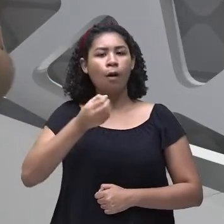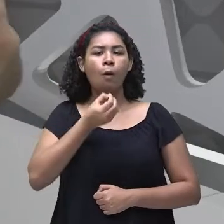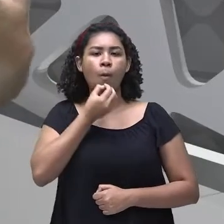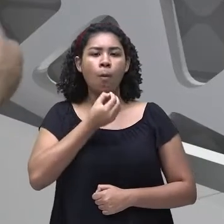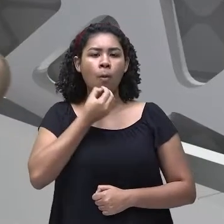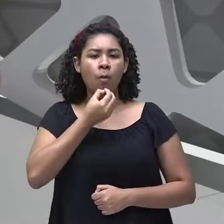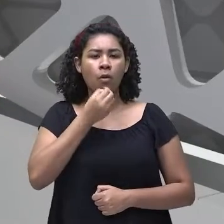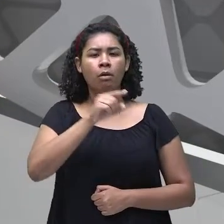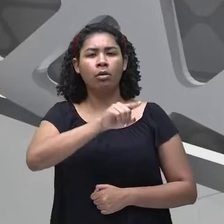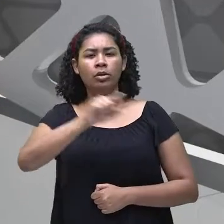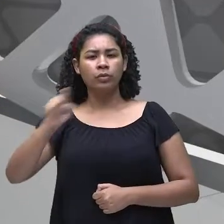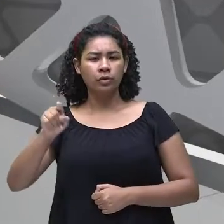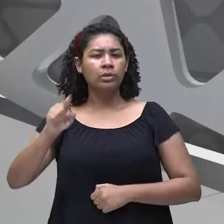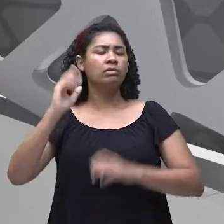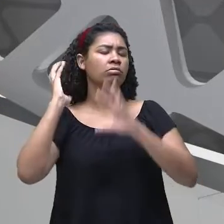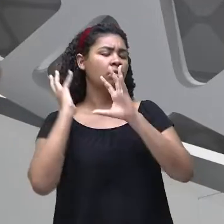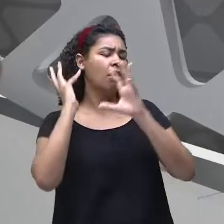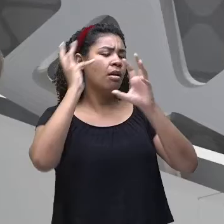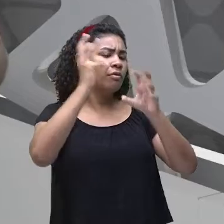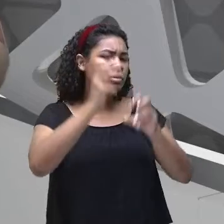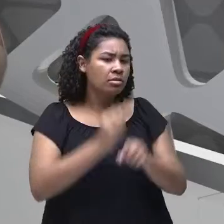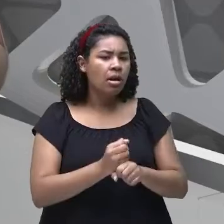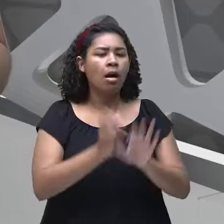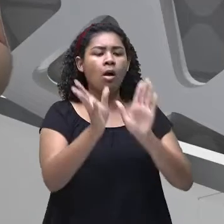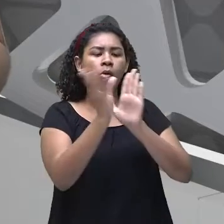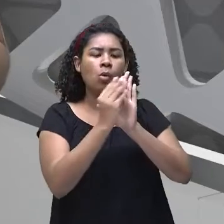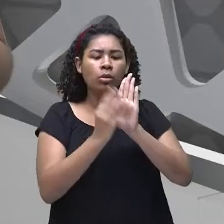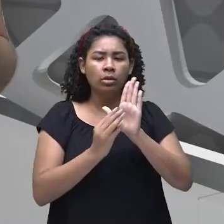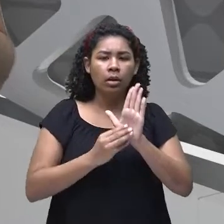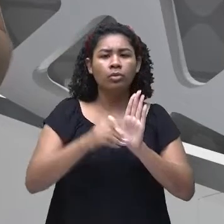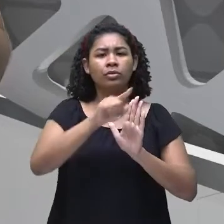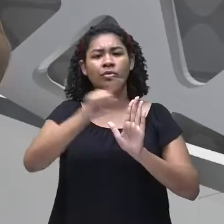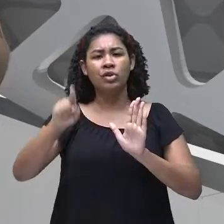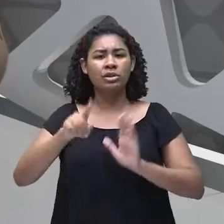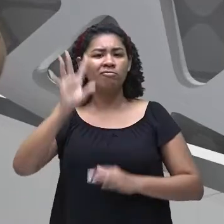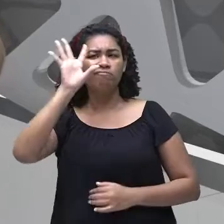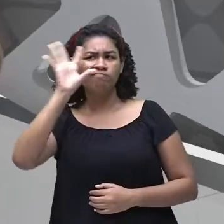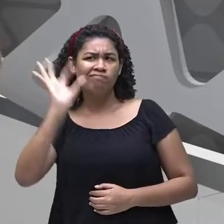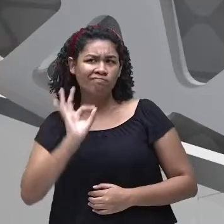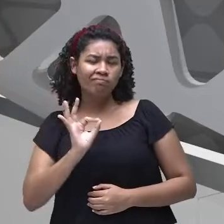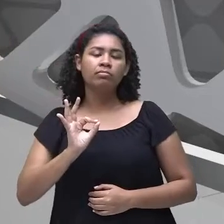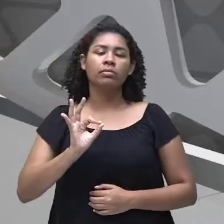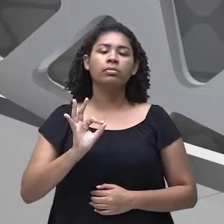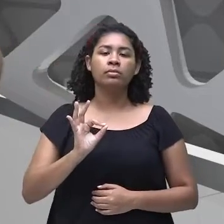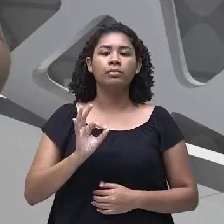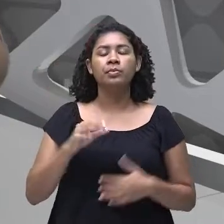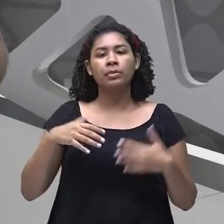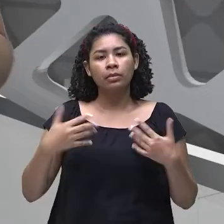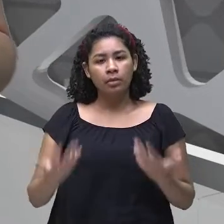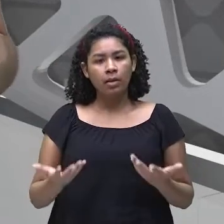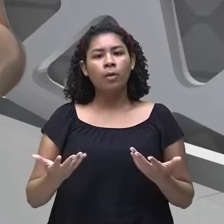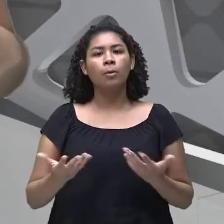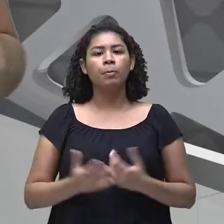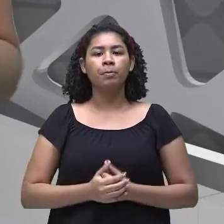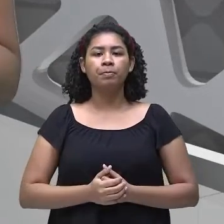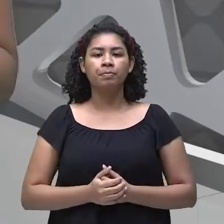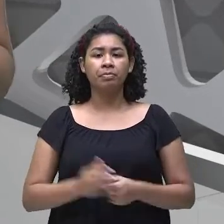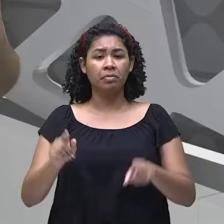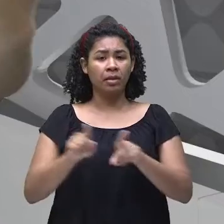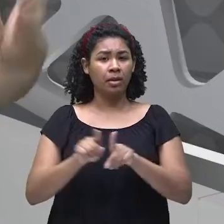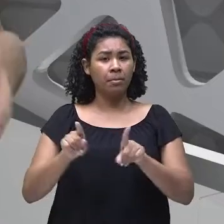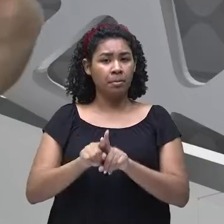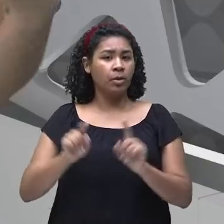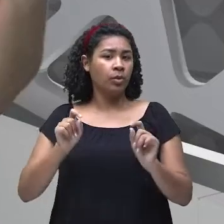revisarem aí aquelas partes que vocês não conseguiram, né? Fixar muito bem e também de